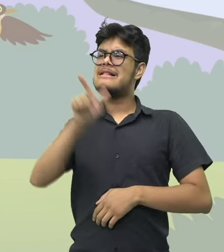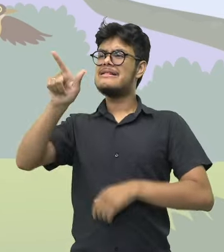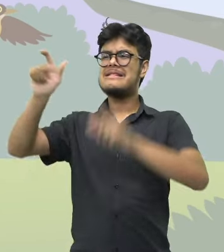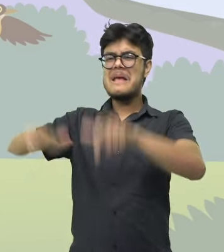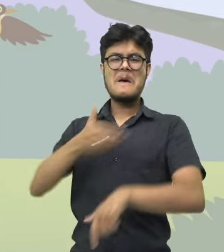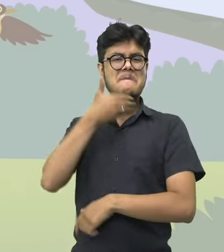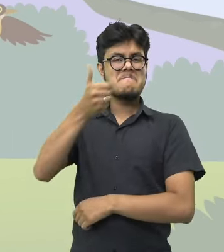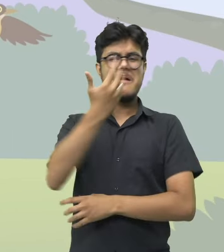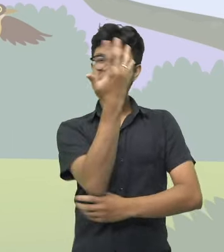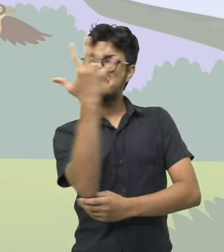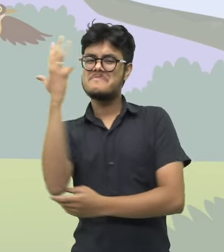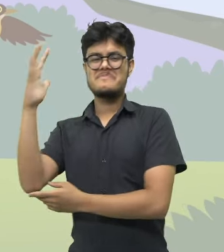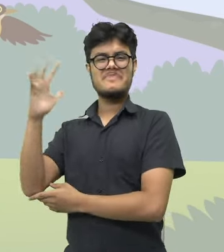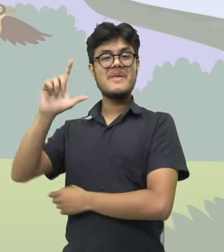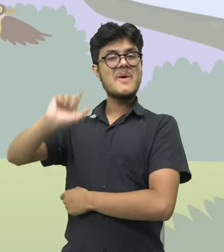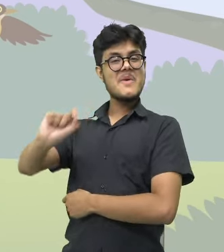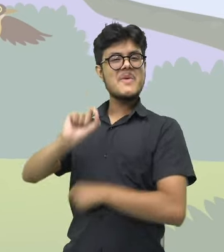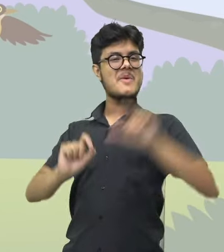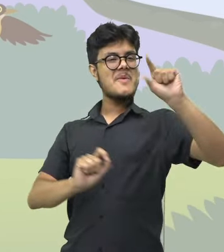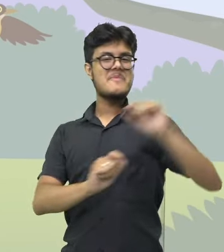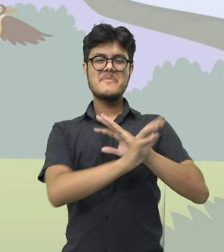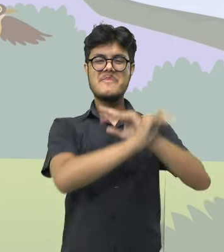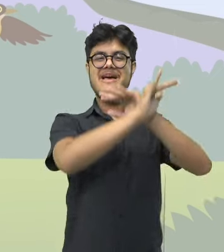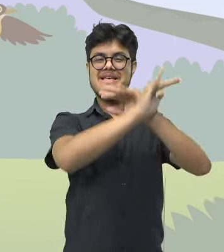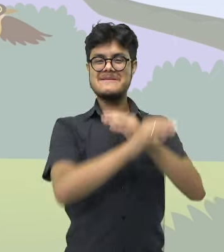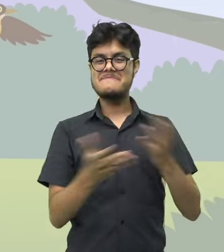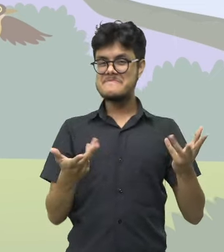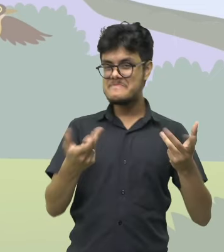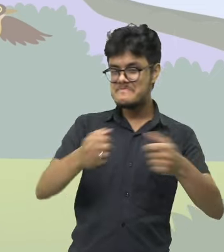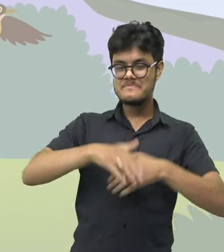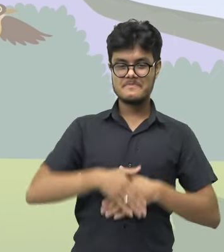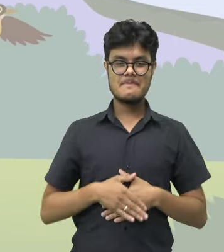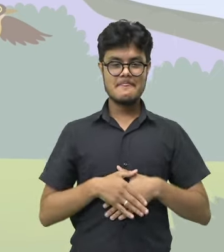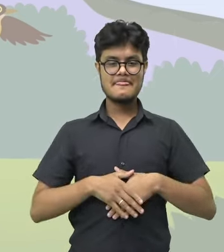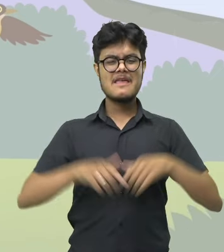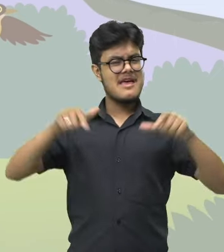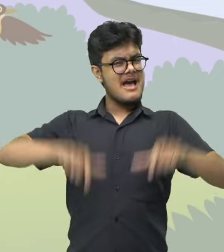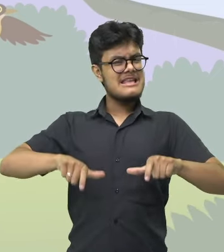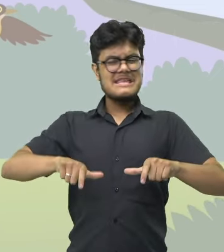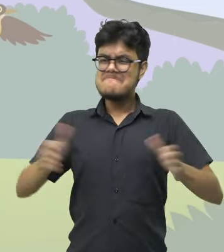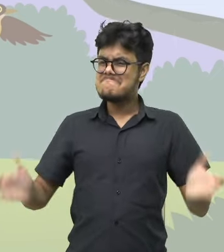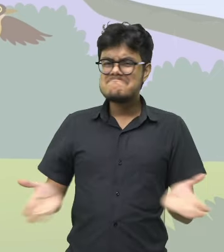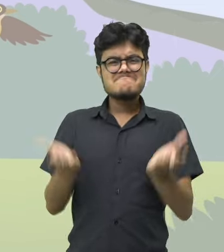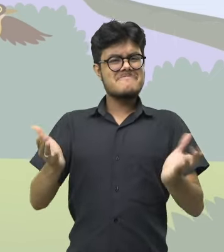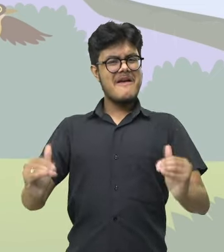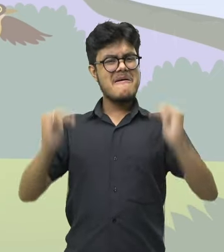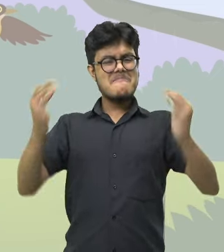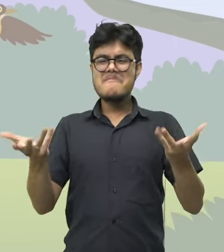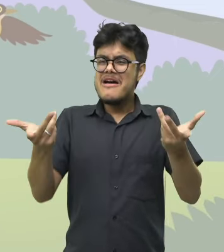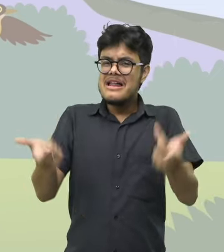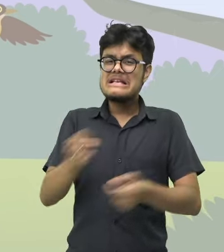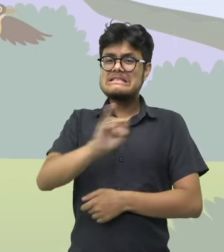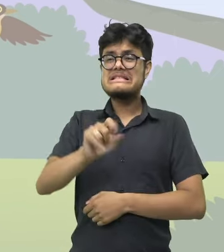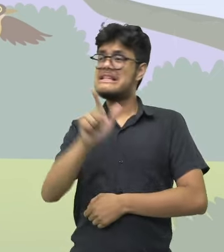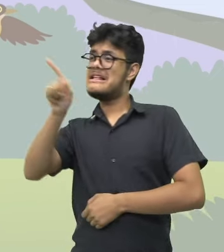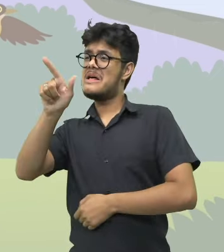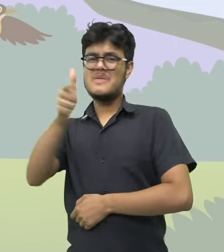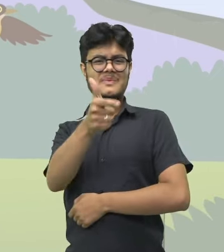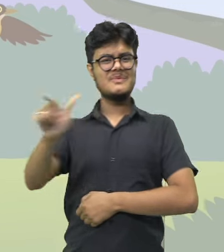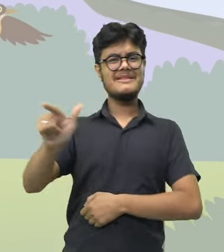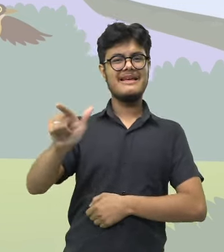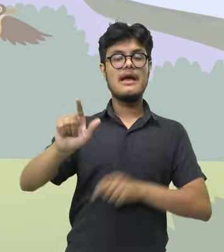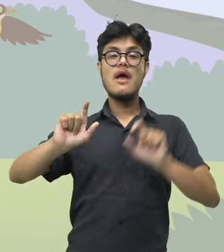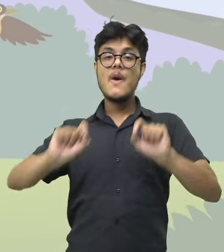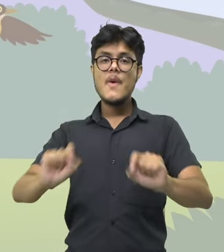lá. Minha terra tem palmeiras onde canta o sabiá. Minha terra tem primores que tais não encontro eu cá. Em